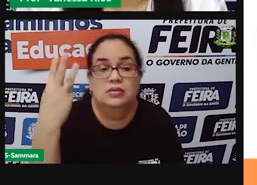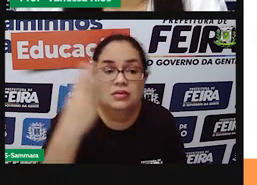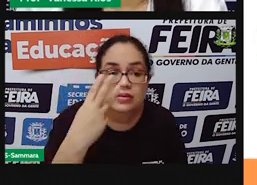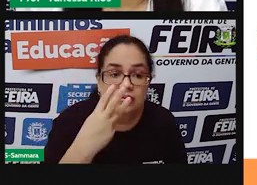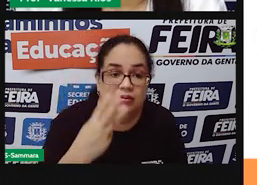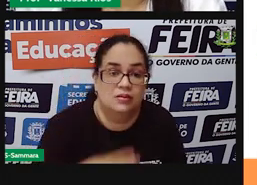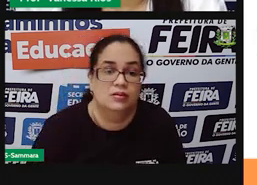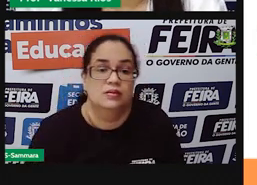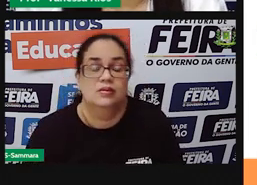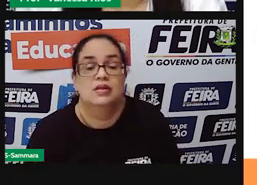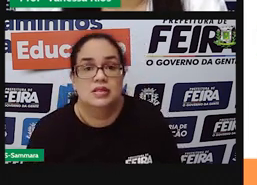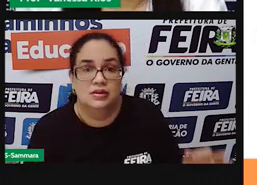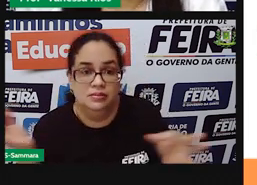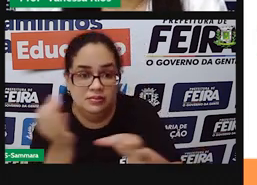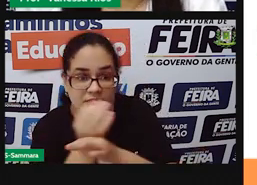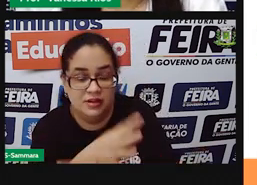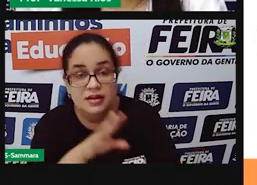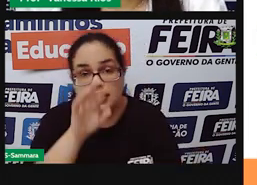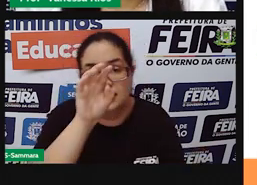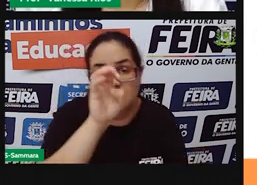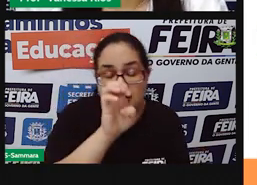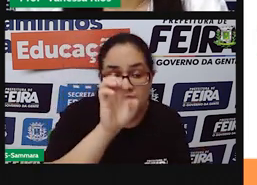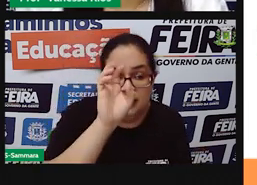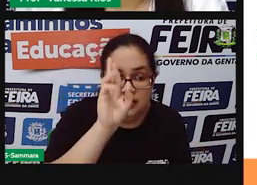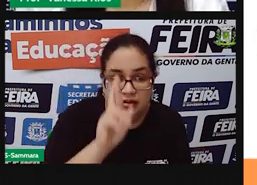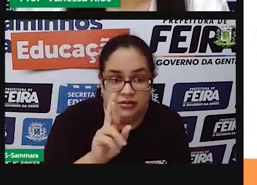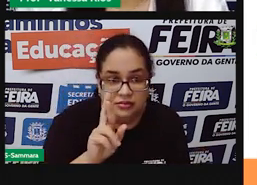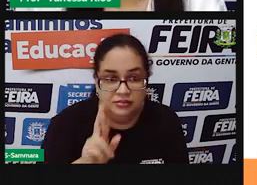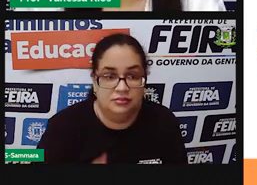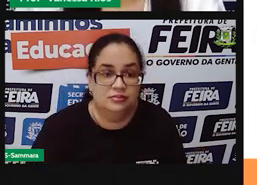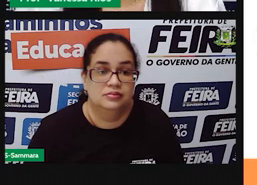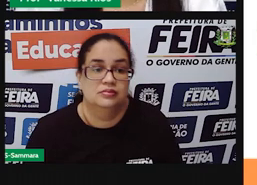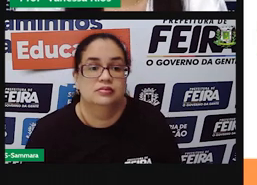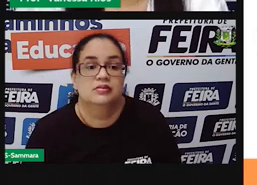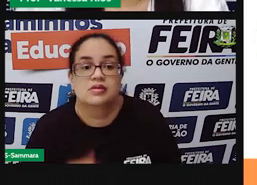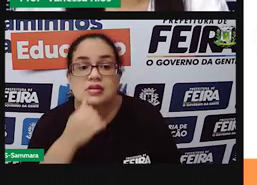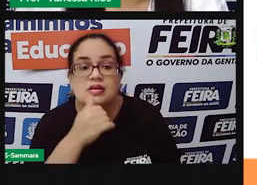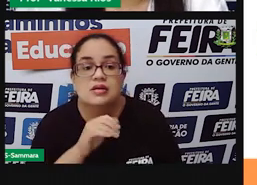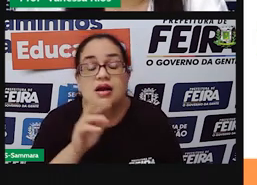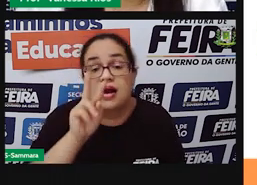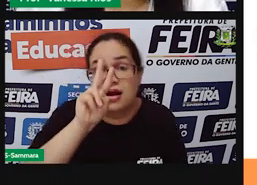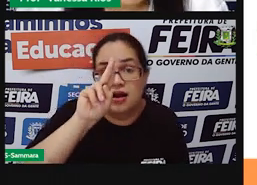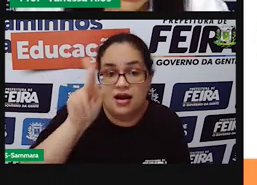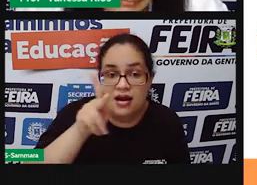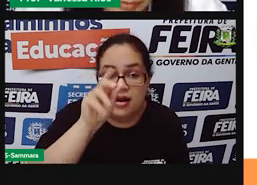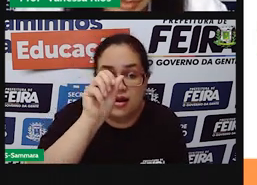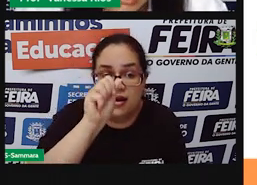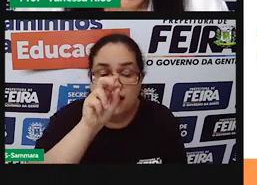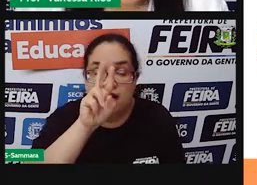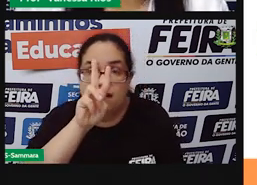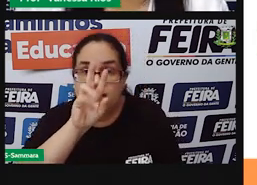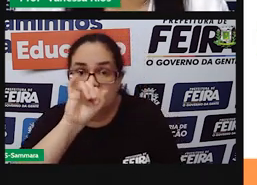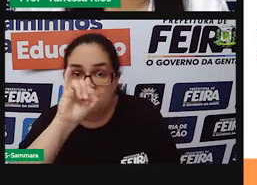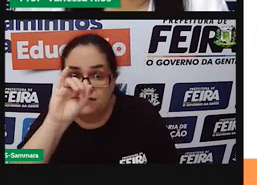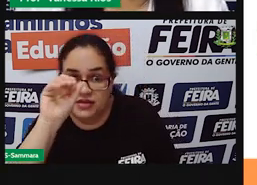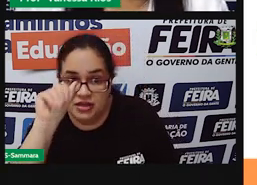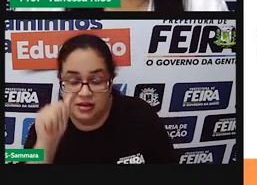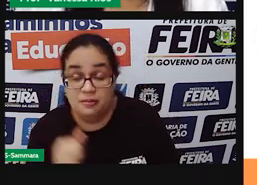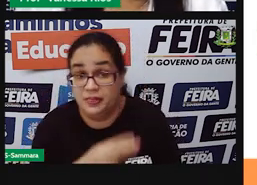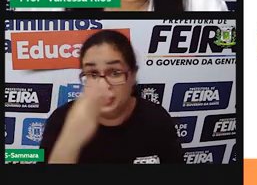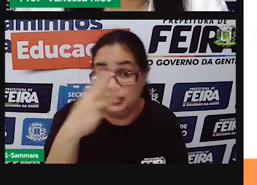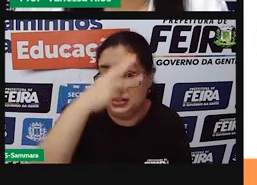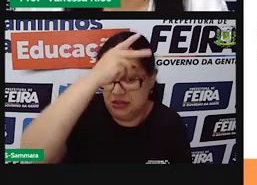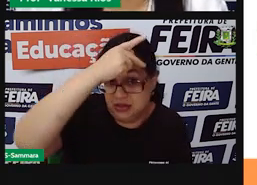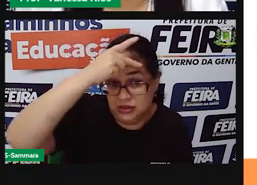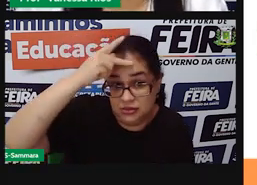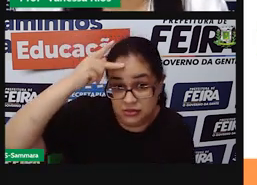termina em ER. No caso, quando eu falo havia, é a terceira